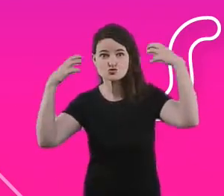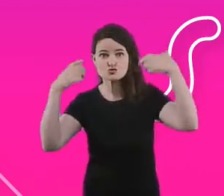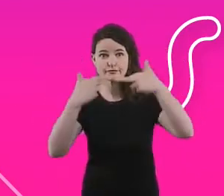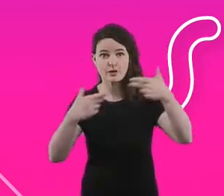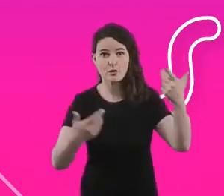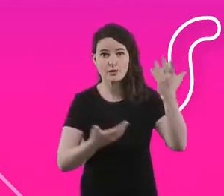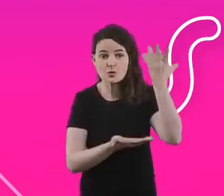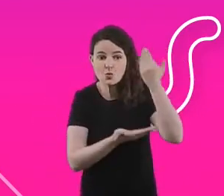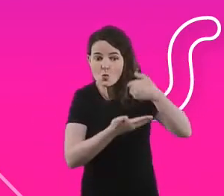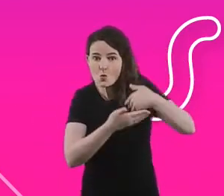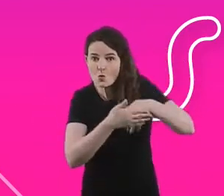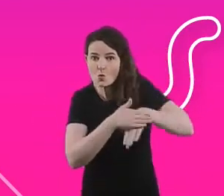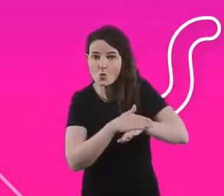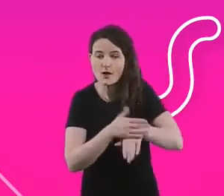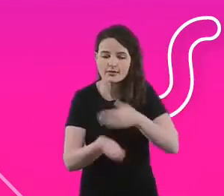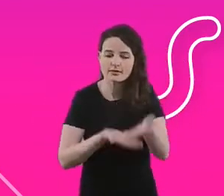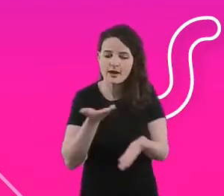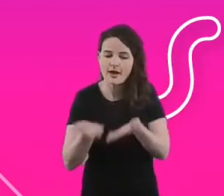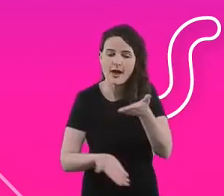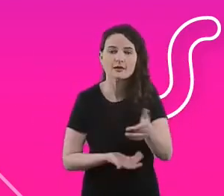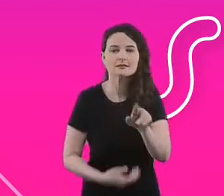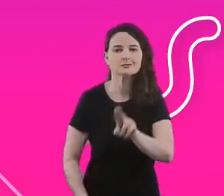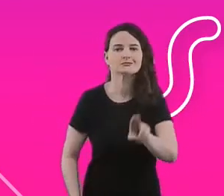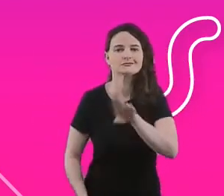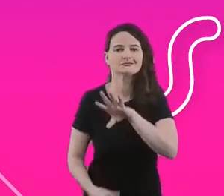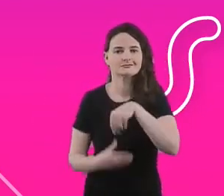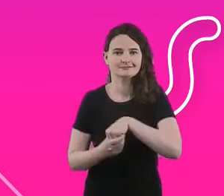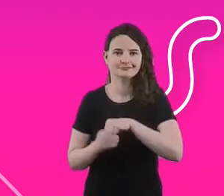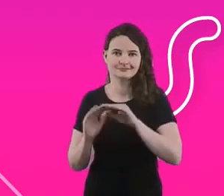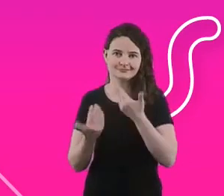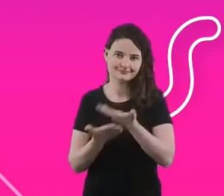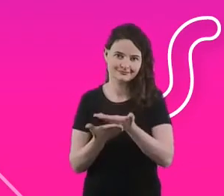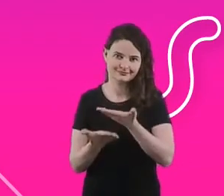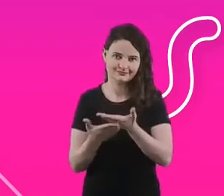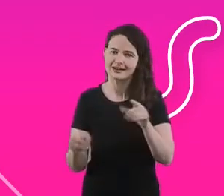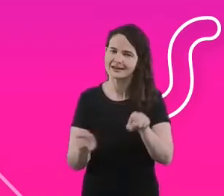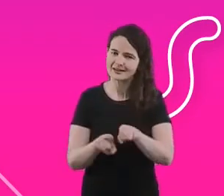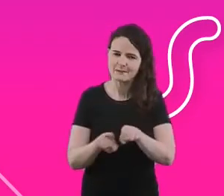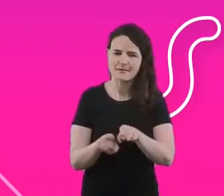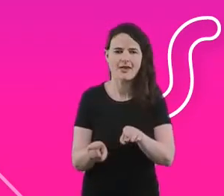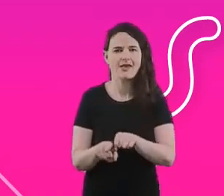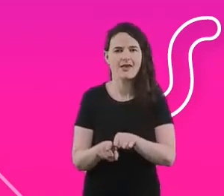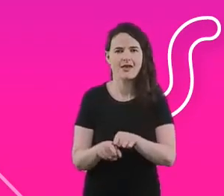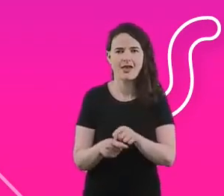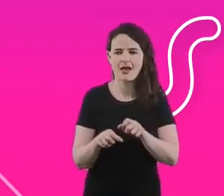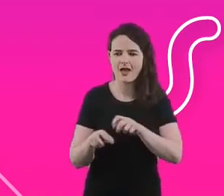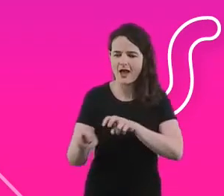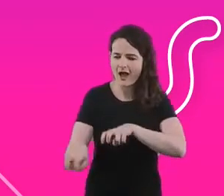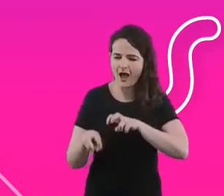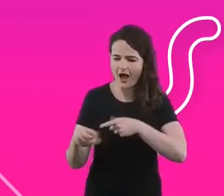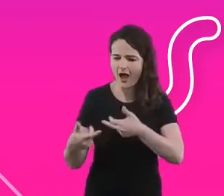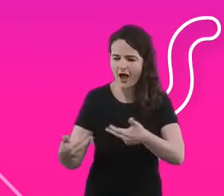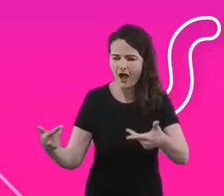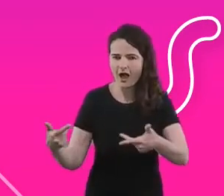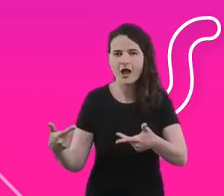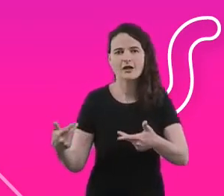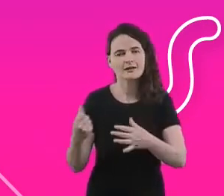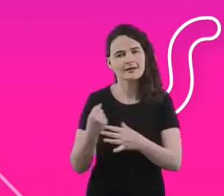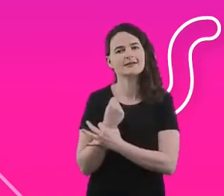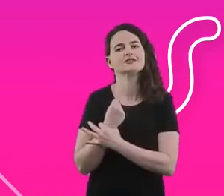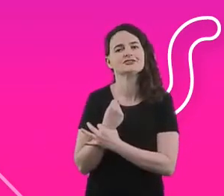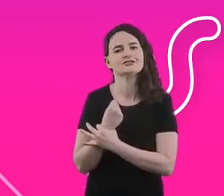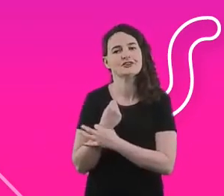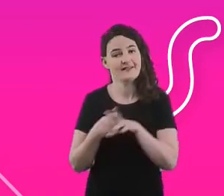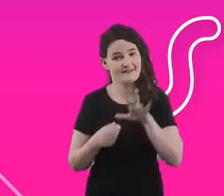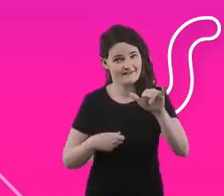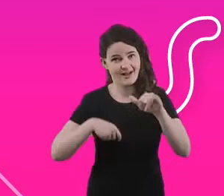utilizar para todos os usos da escola. E também para hortas e outras formas de cultivo internos, para garantir que a gente vai ter merenda,